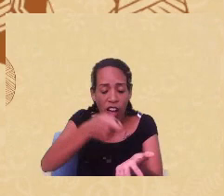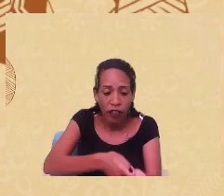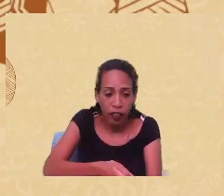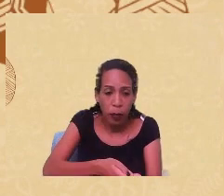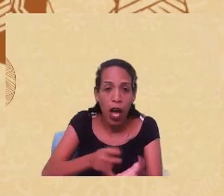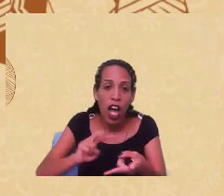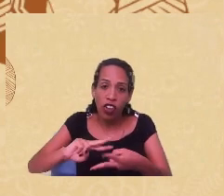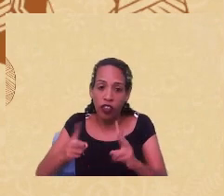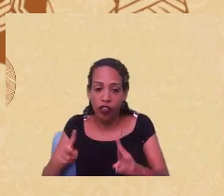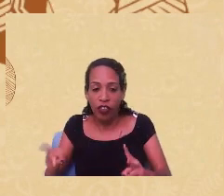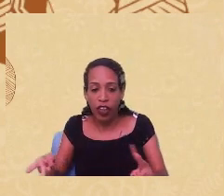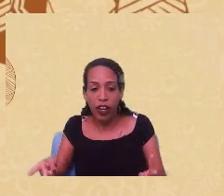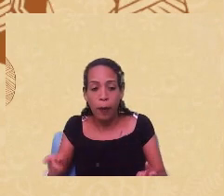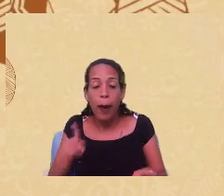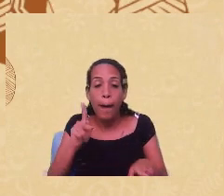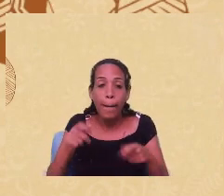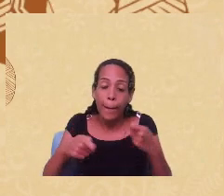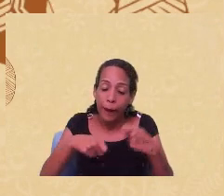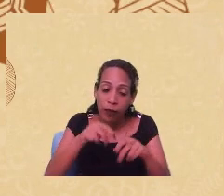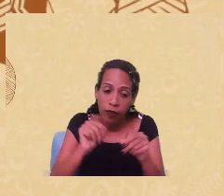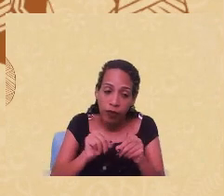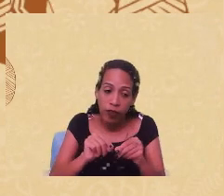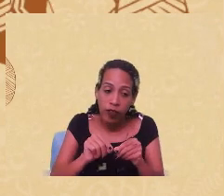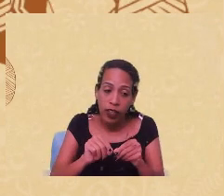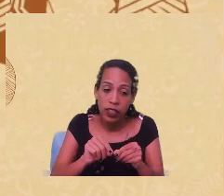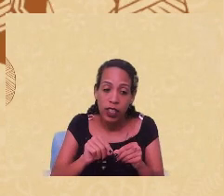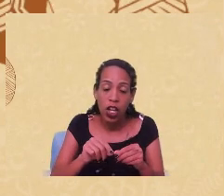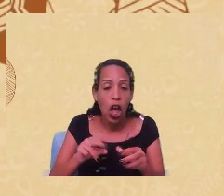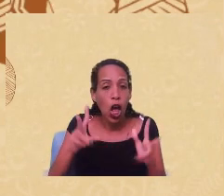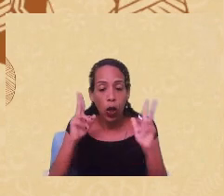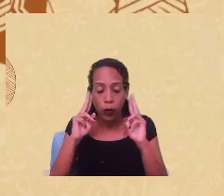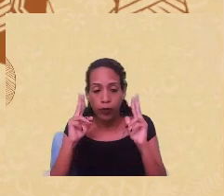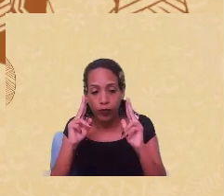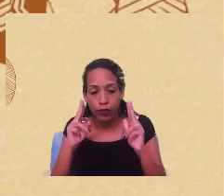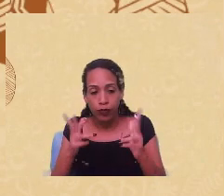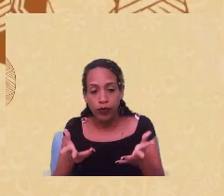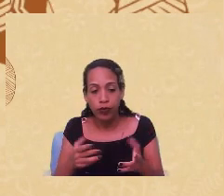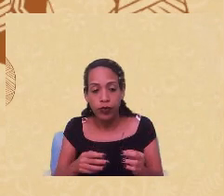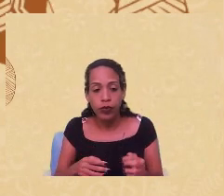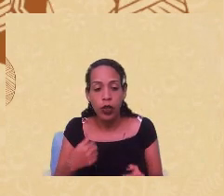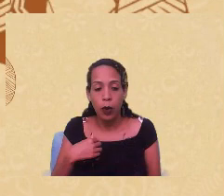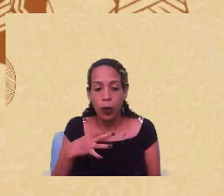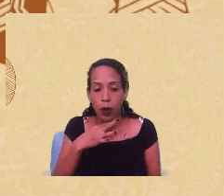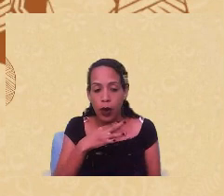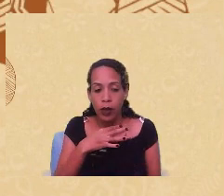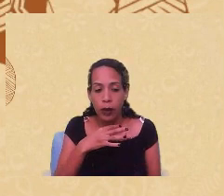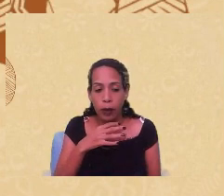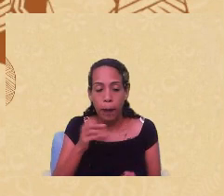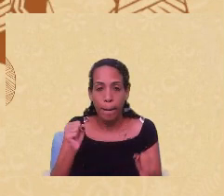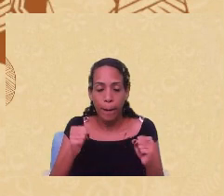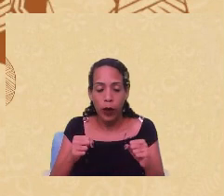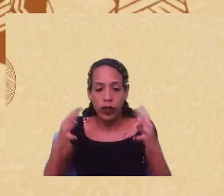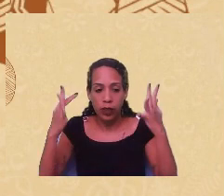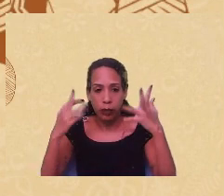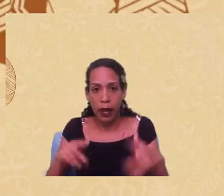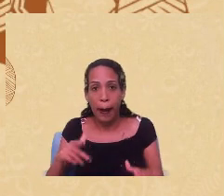para produzir um incomum. Então, eu acho que talvez eu possa explicar isso melhor.